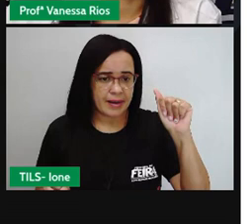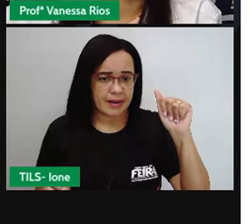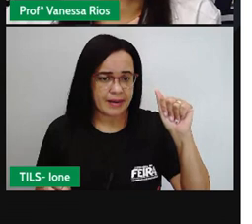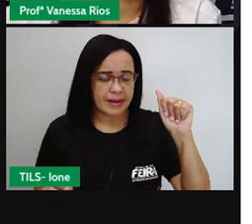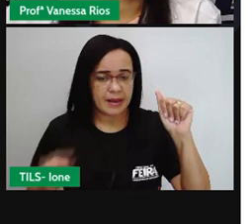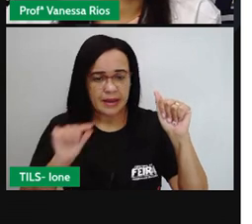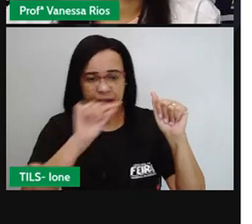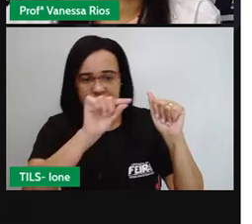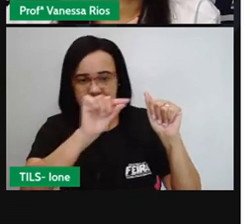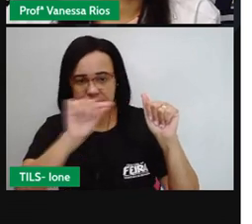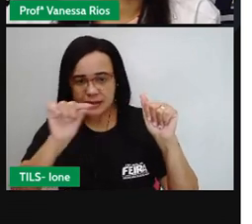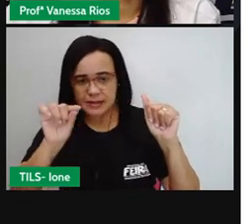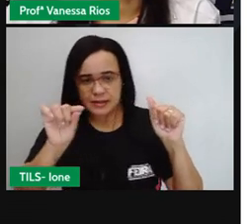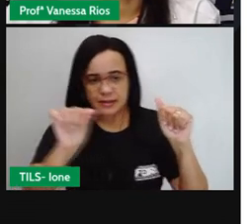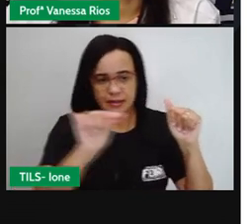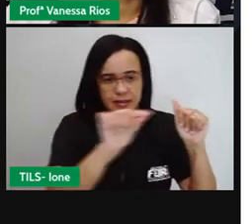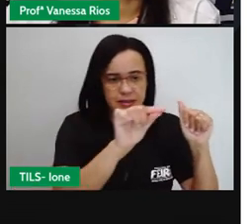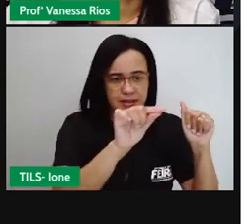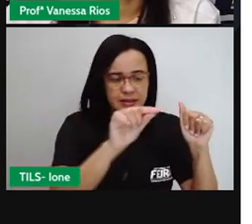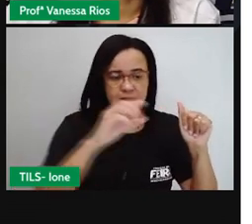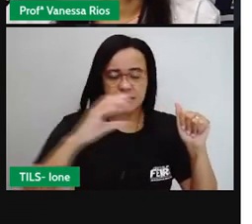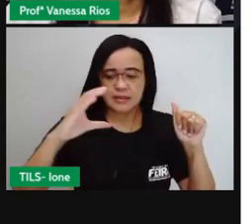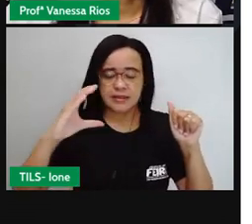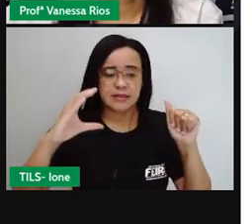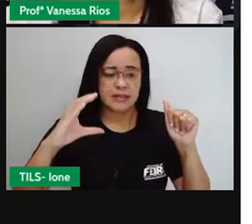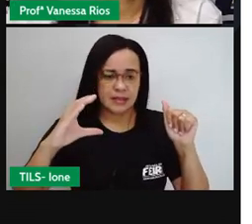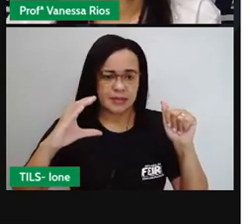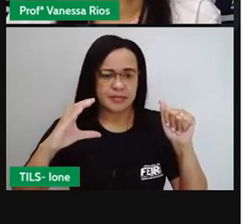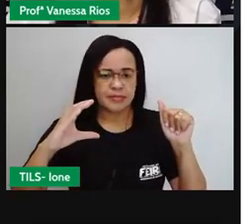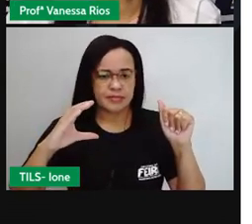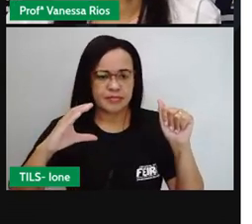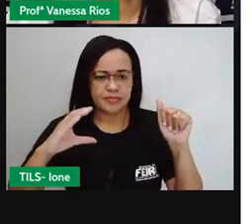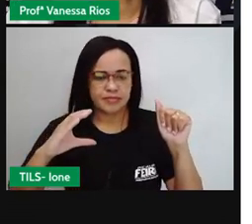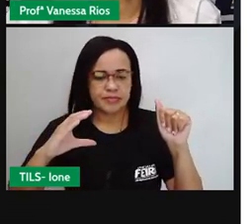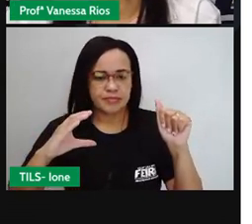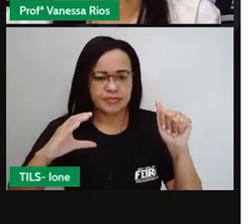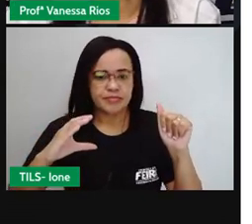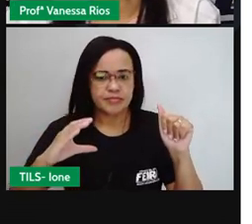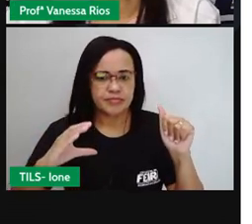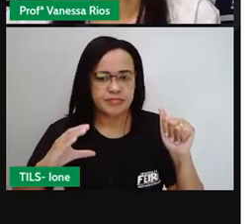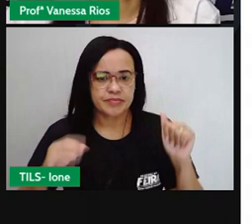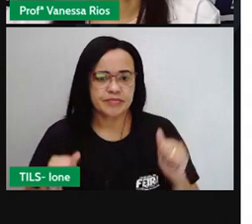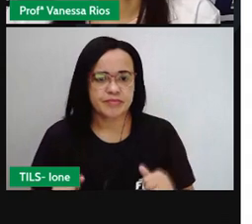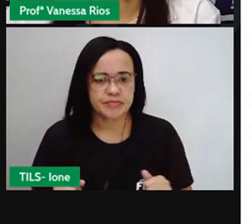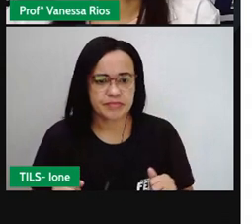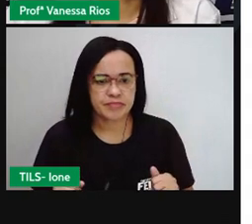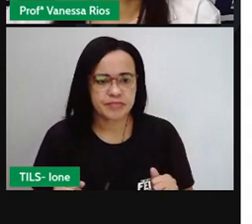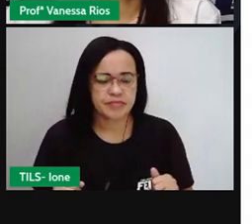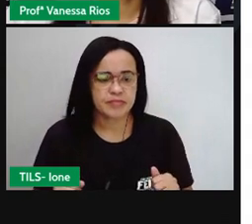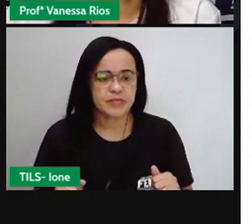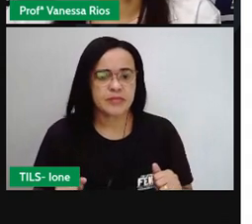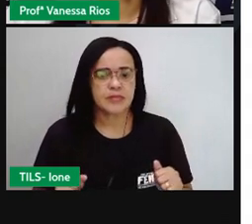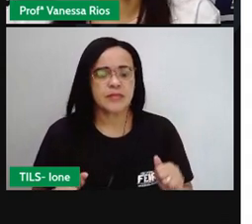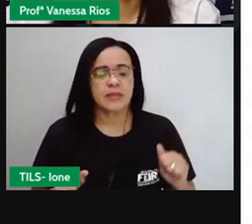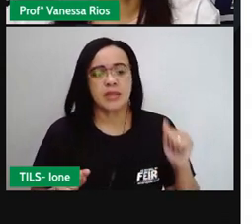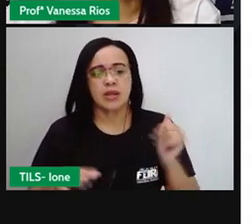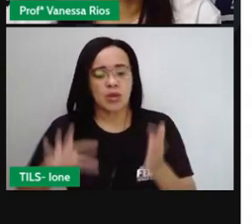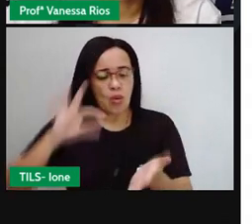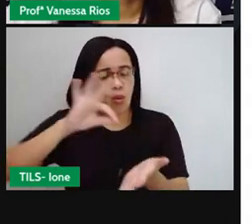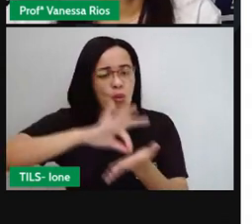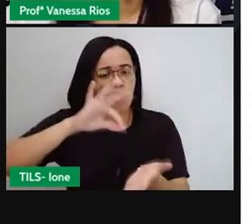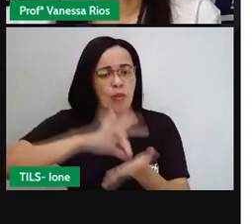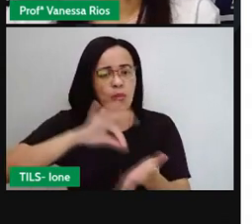semirretas, né, partindo aí de um ponto em comum. O vértice do ângulo é justamente o ponto A. É o ponto de